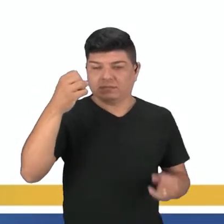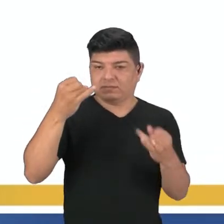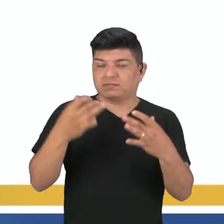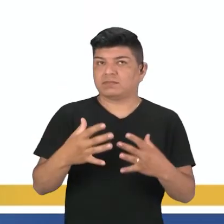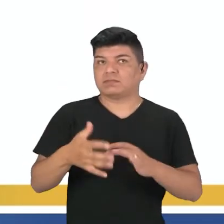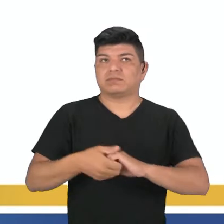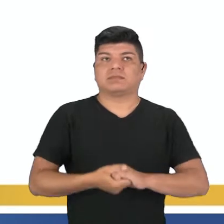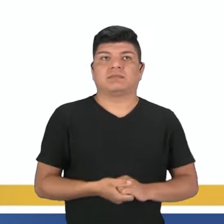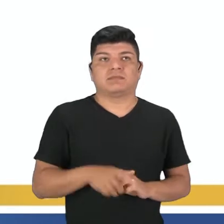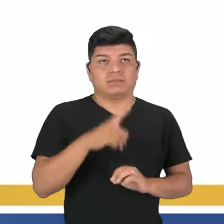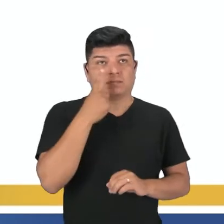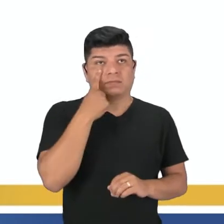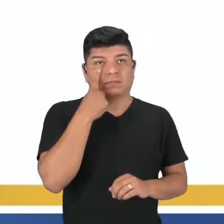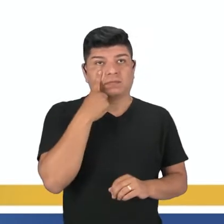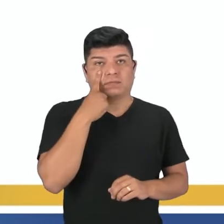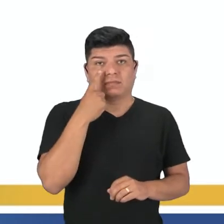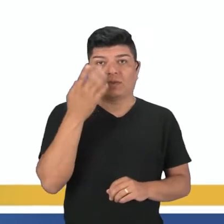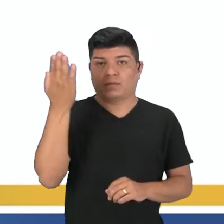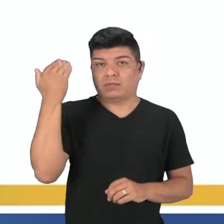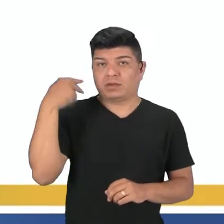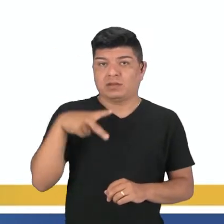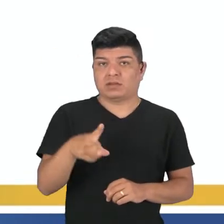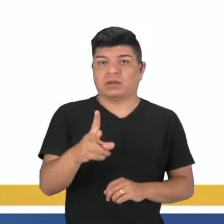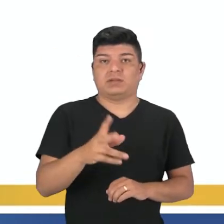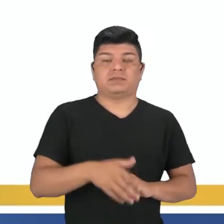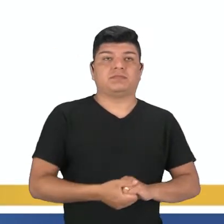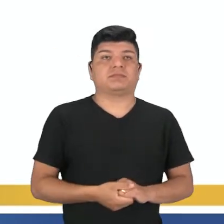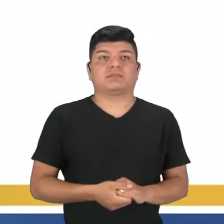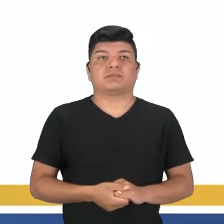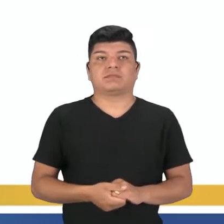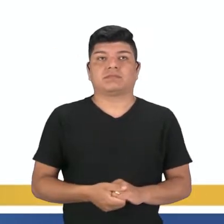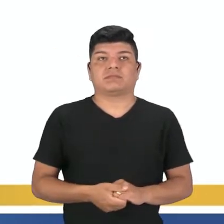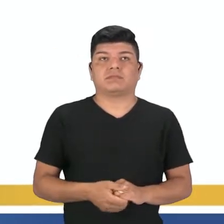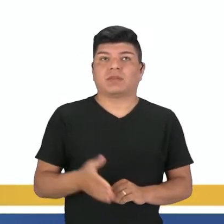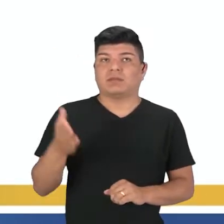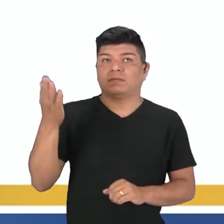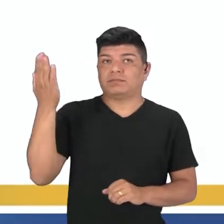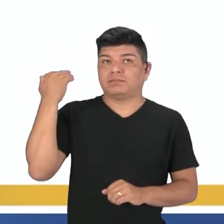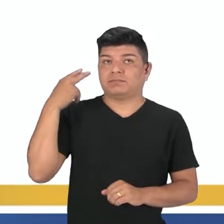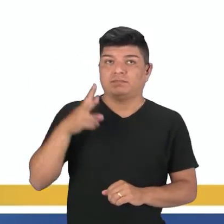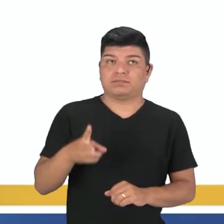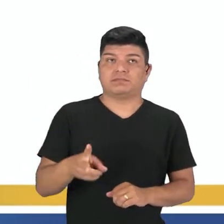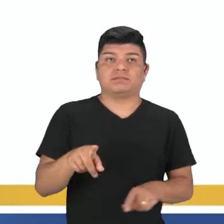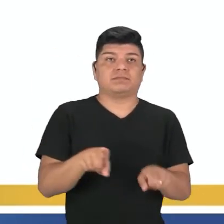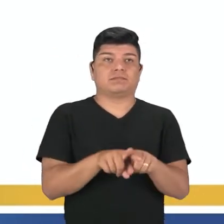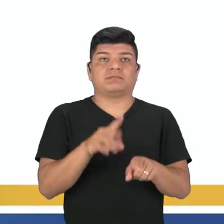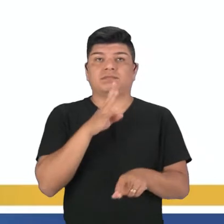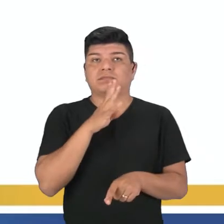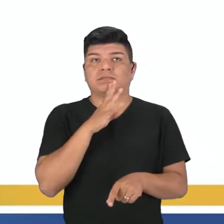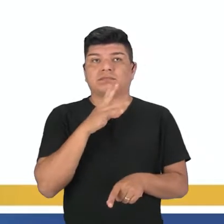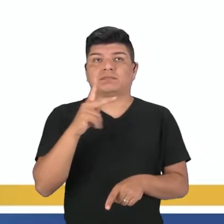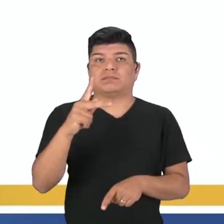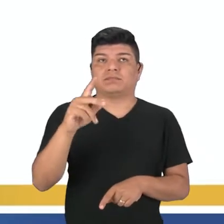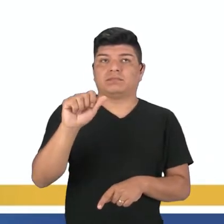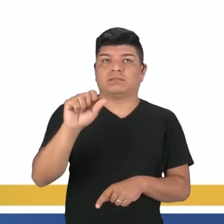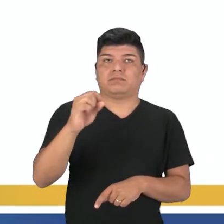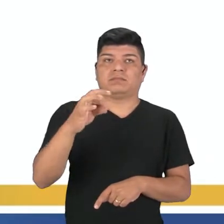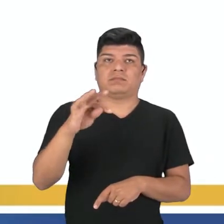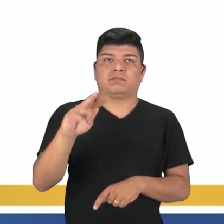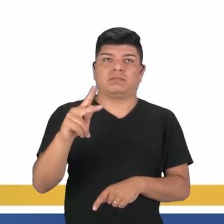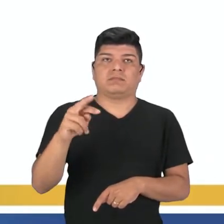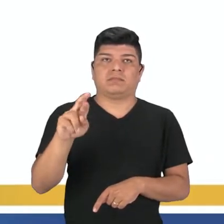falar. Observem aí o past continuous. O past continuous, também conhecido como past